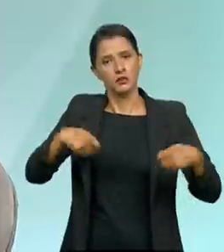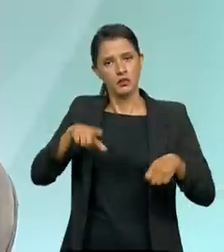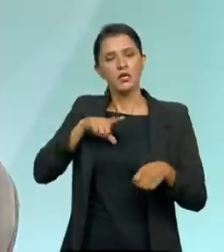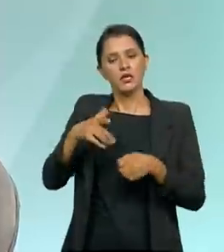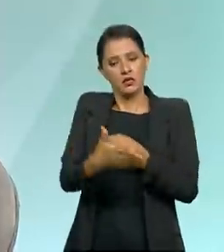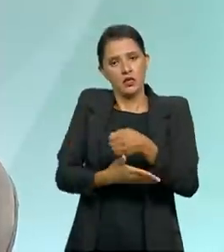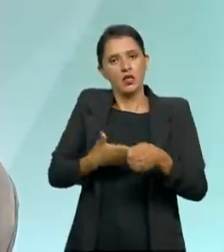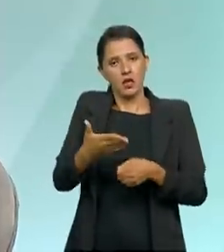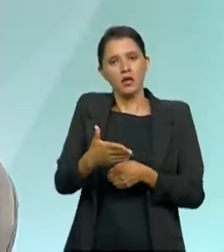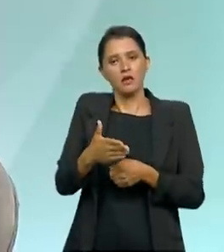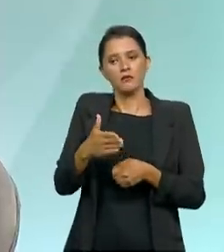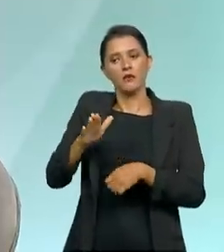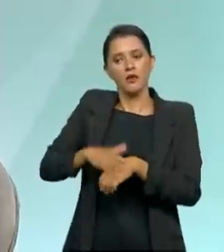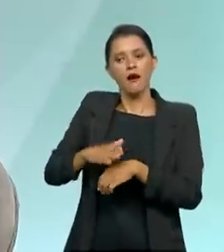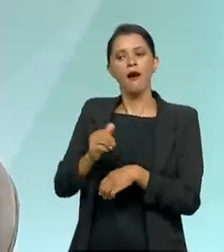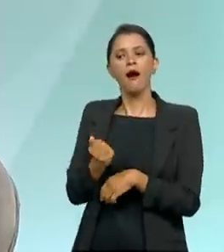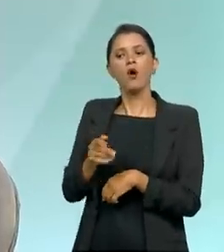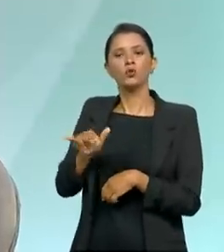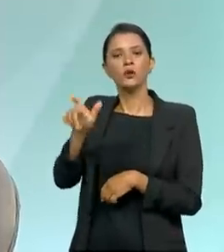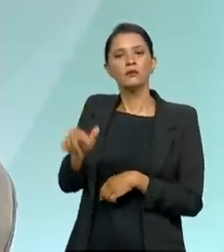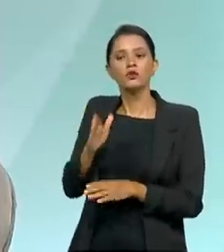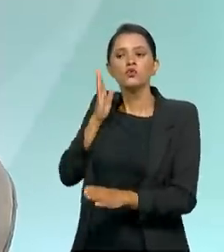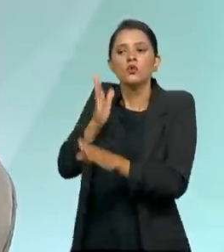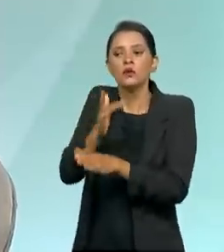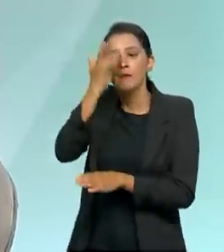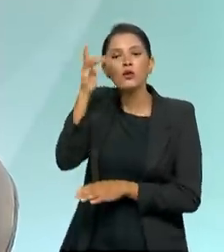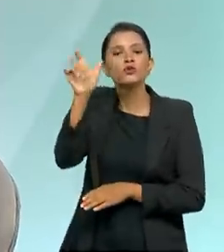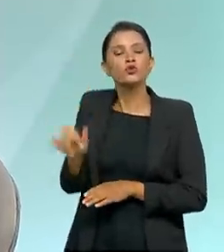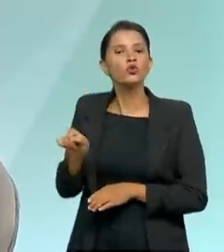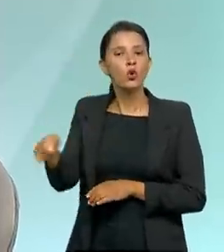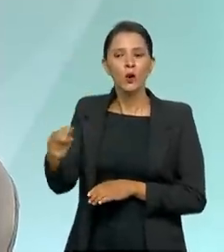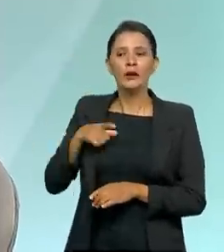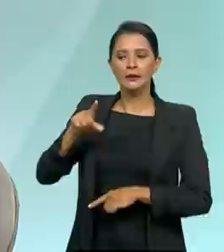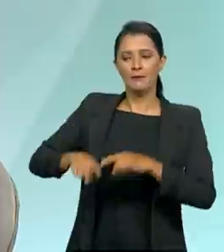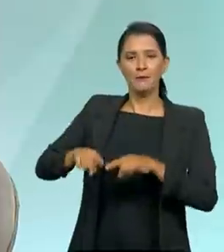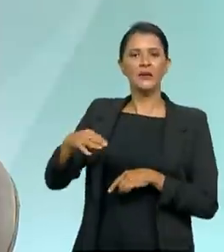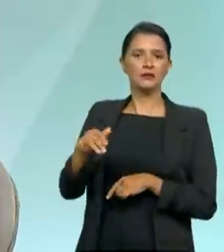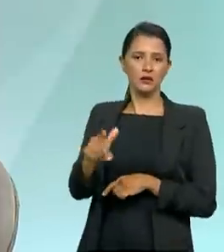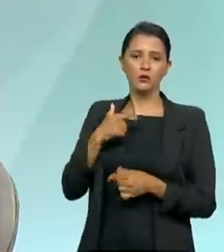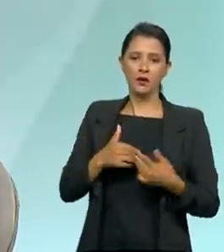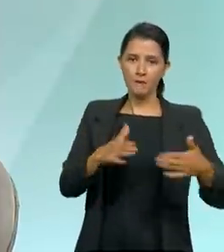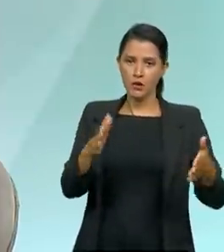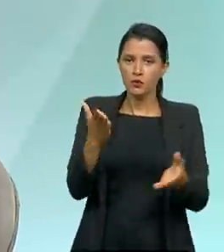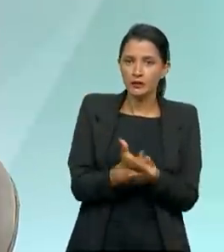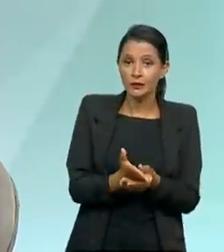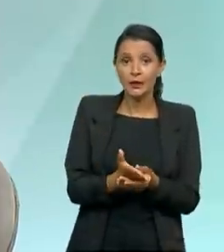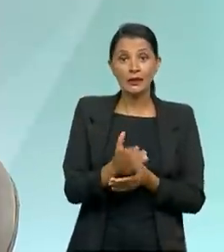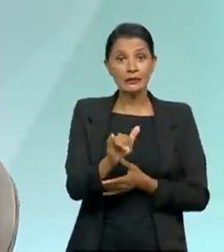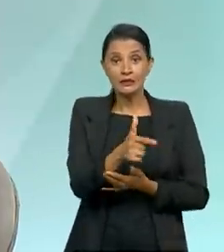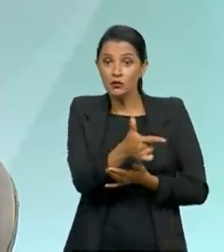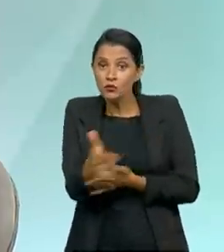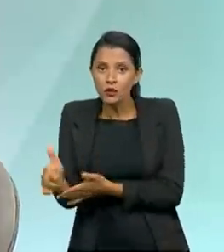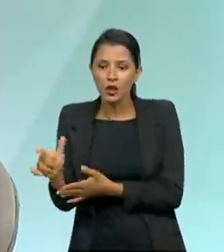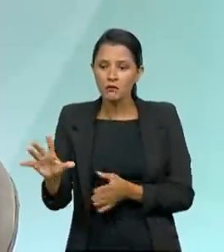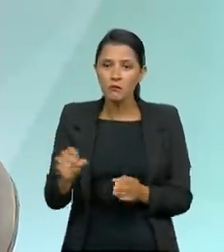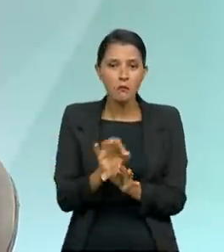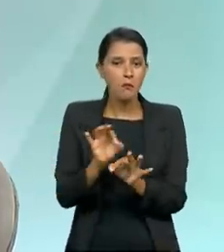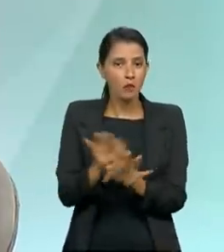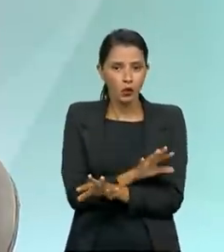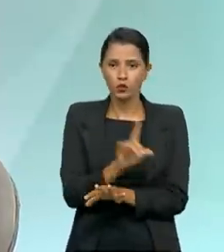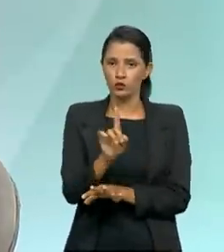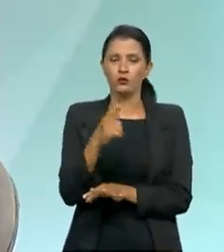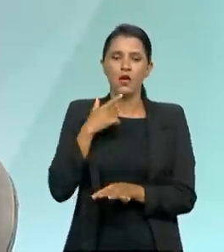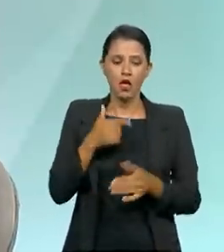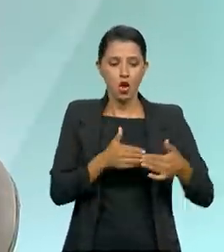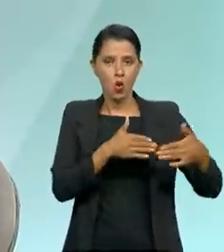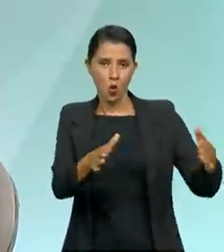e materialidade. Ou seja, eu tenho que identificar a pessoa e verificar que tem materialidade para a abertura do processo. Caso não tenha isso completo, eu abro o a gente chama de